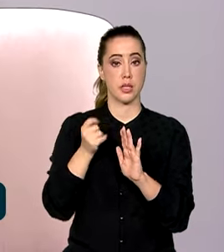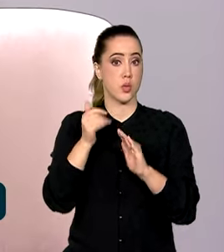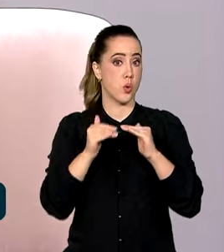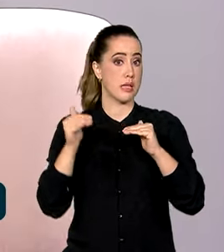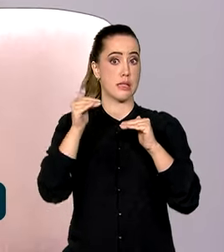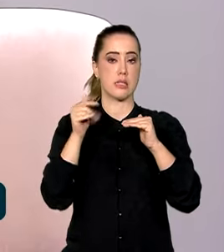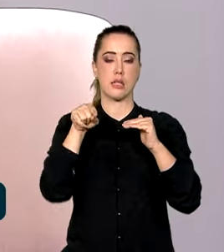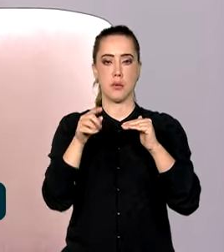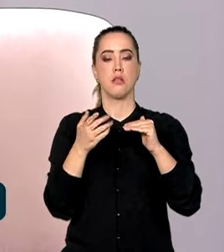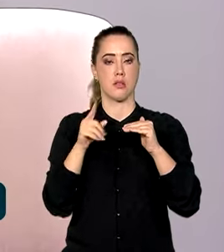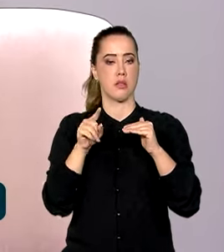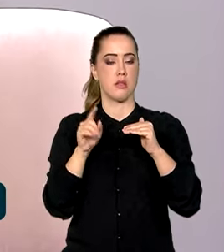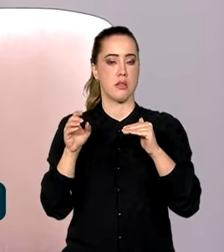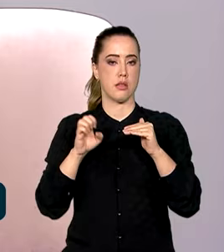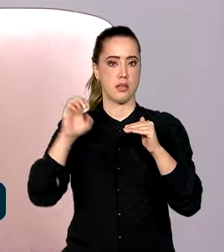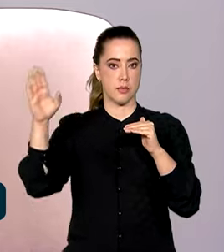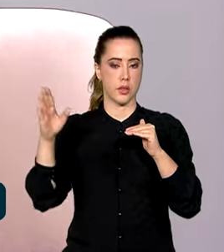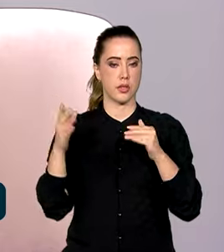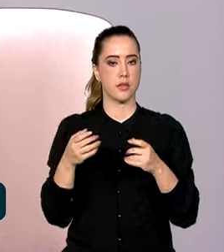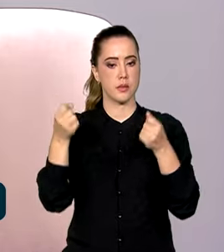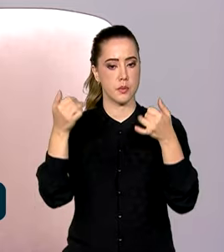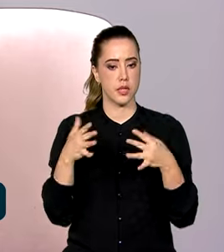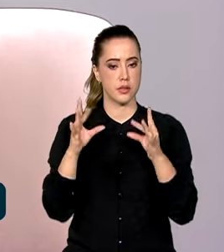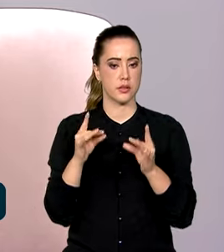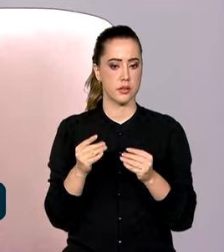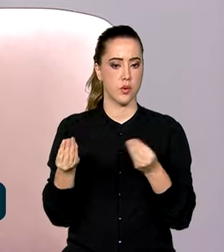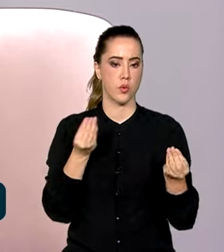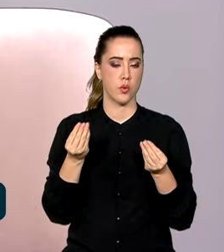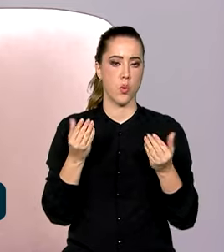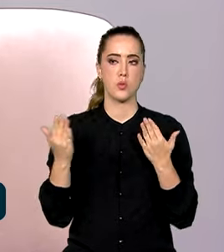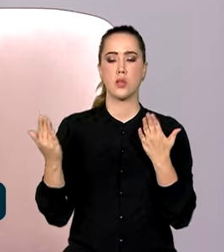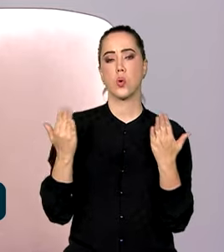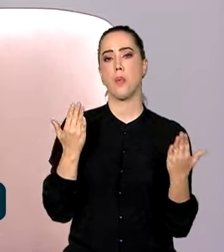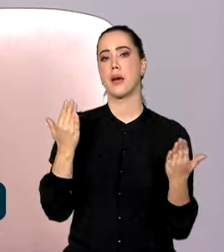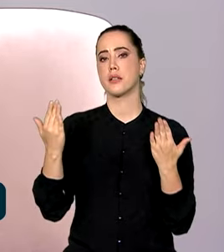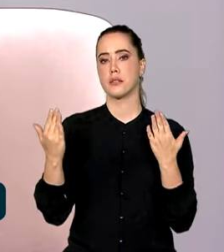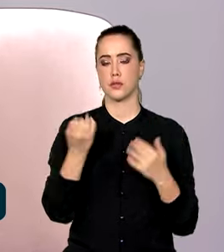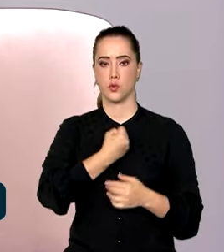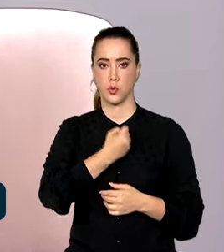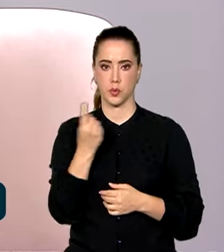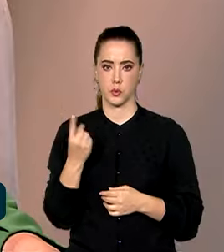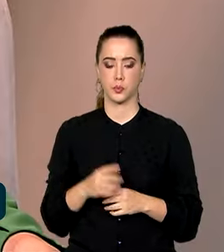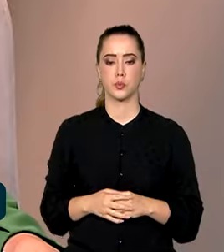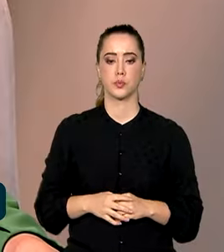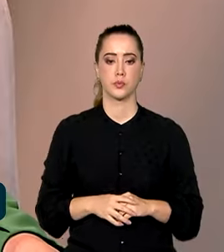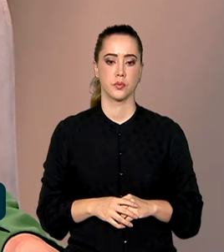A senhora pode trazer os últimos resultados? Como que estão aí esses dados agora?